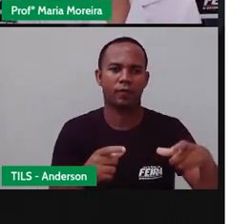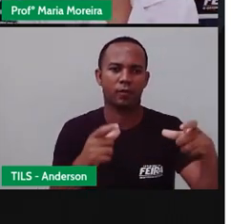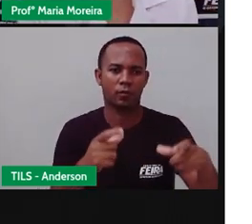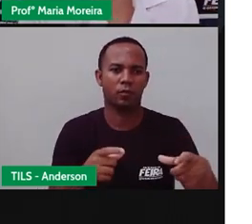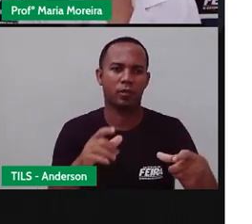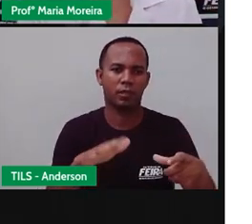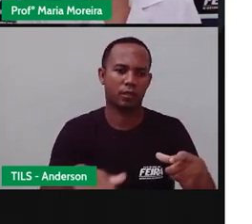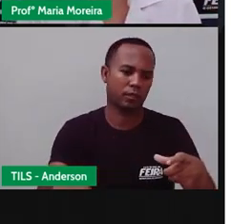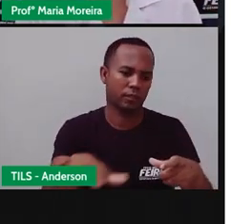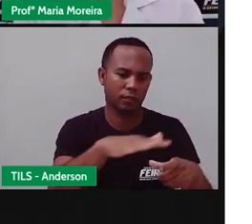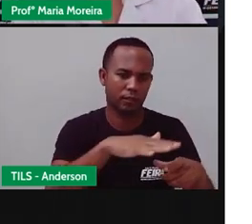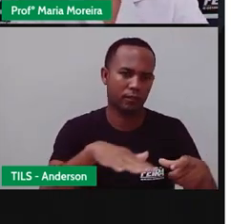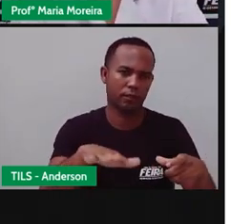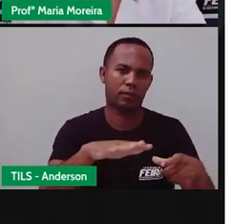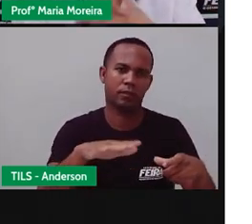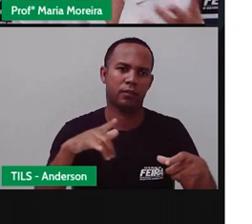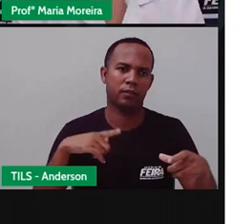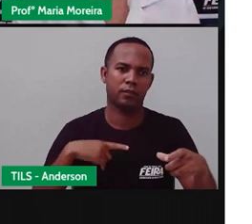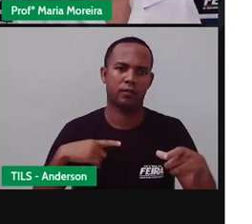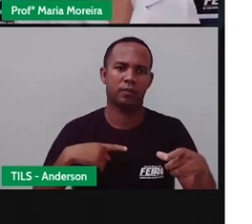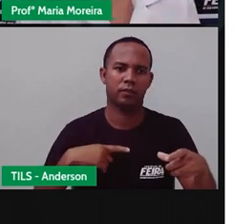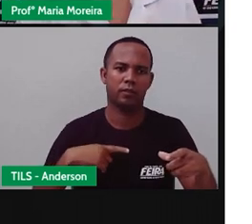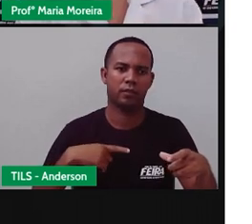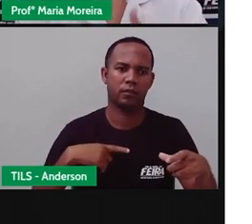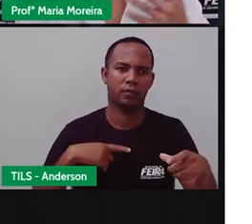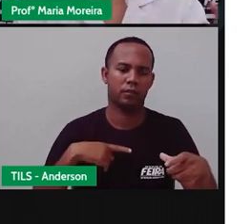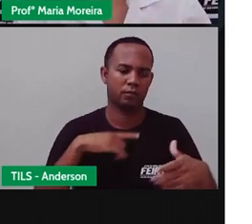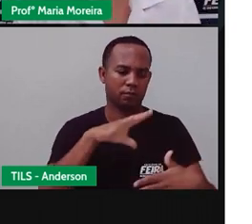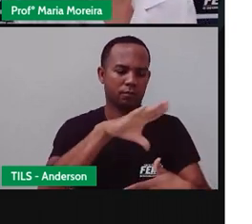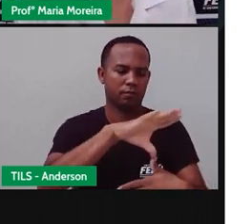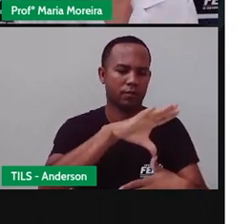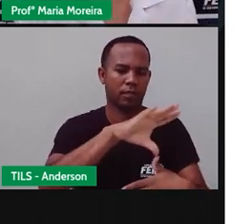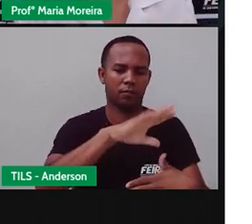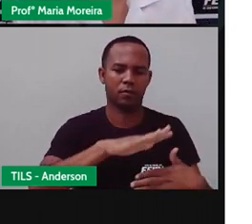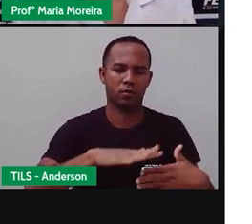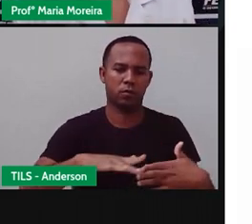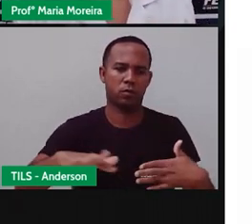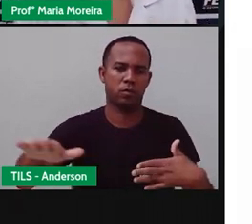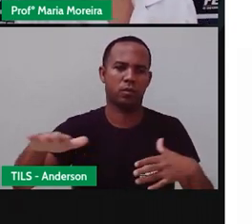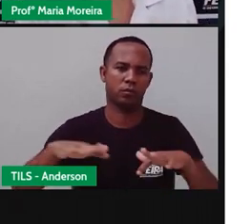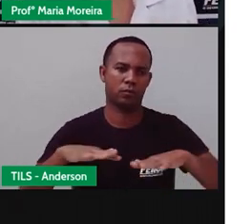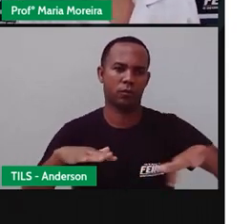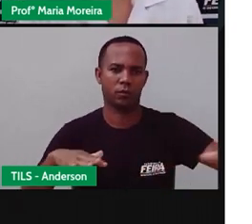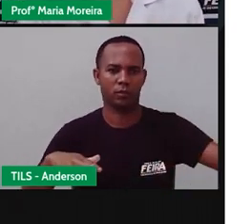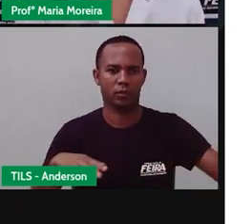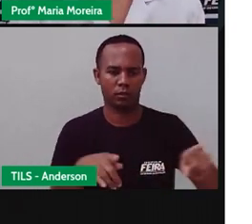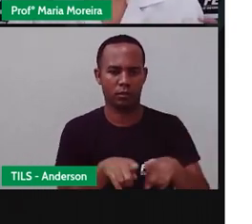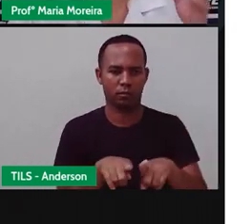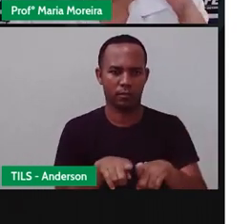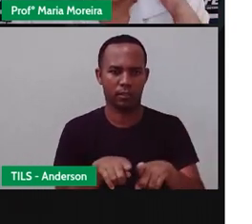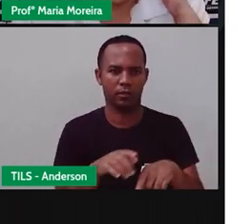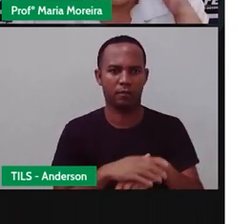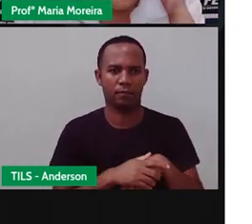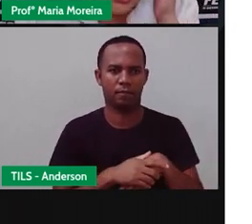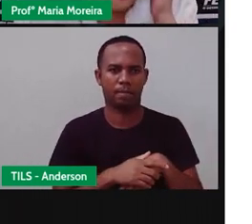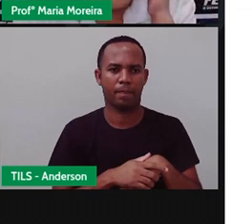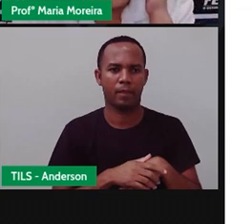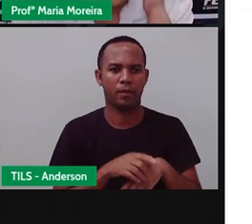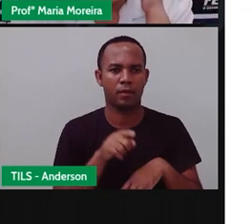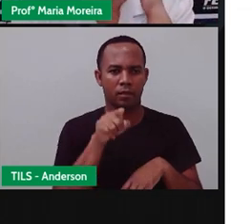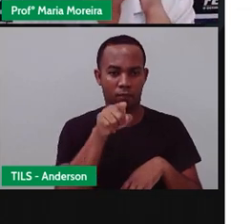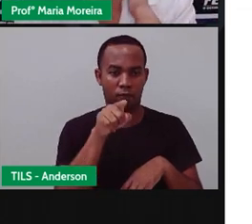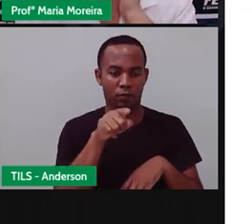mesmo que seja na cidade, que possui o quê? Um território mais amplo, com mais árvores, não é isso? Então, quando a gente fecha os